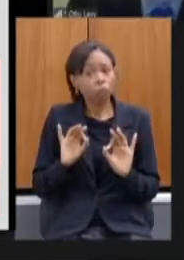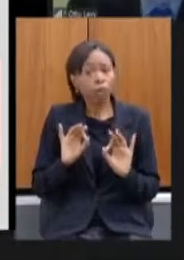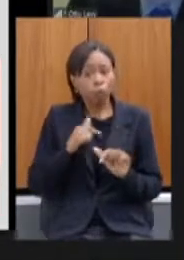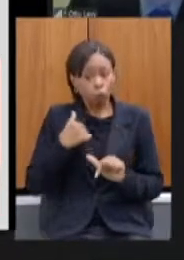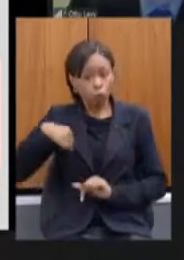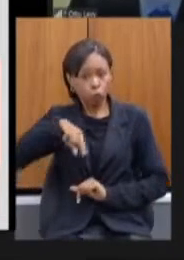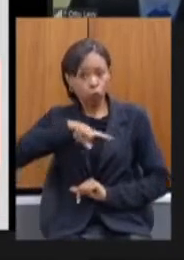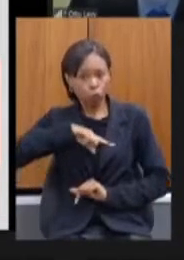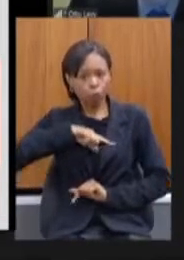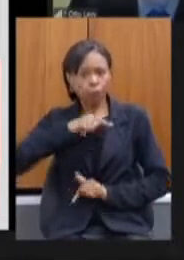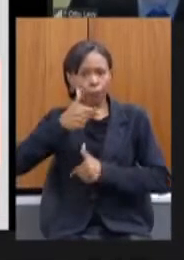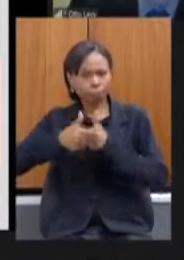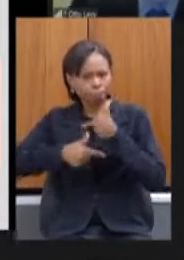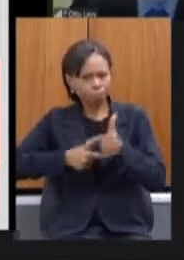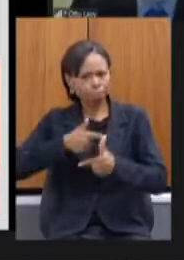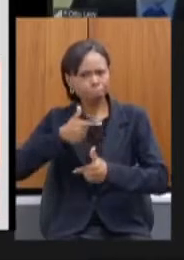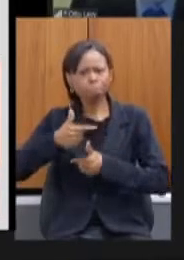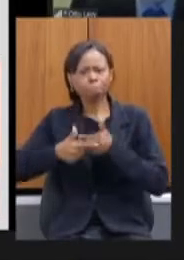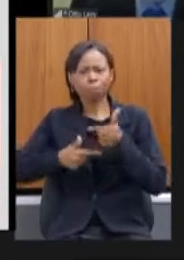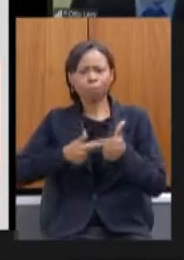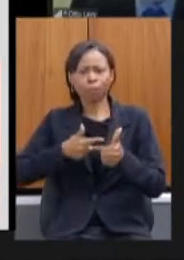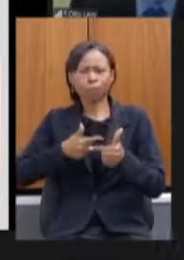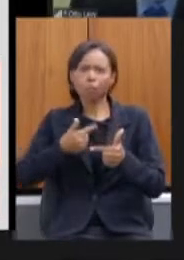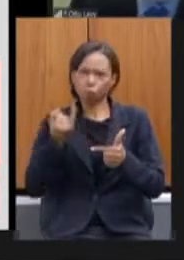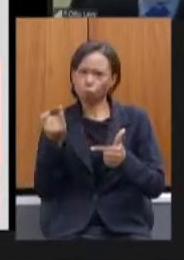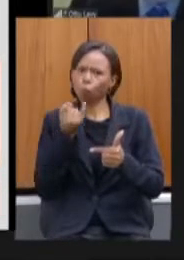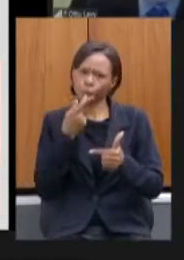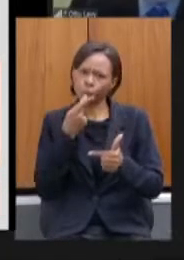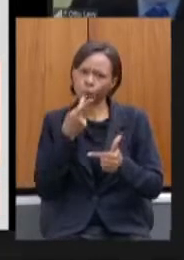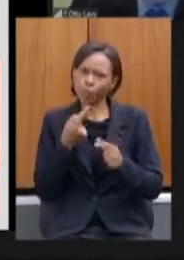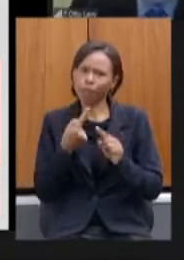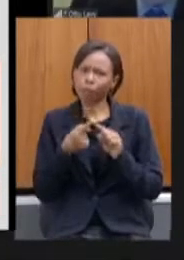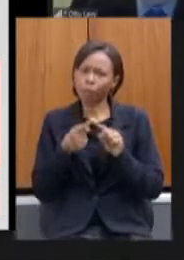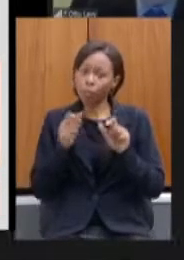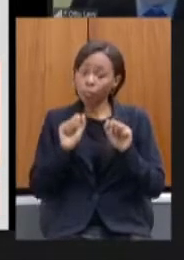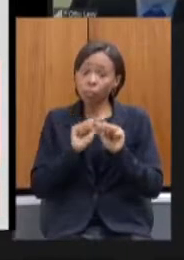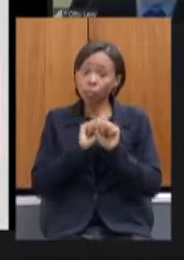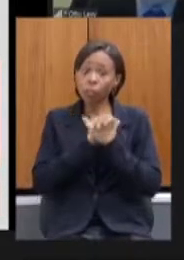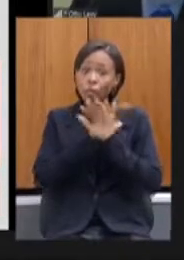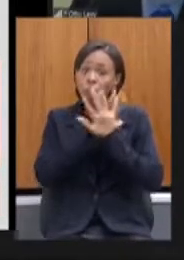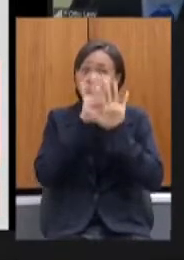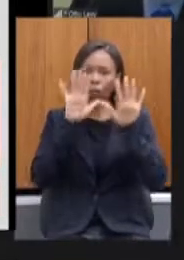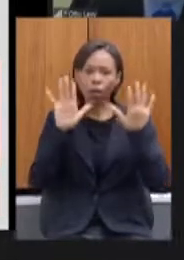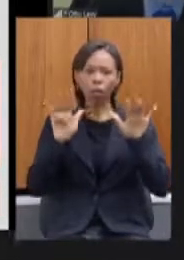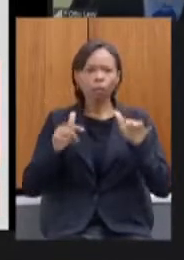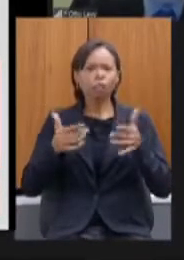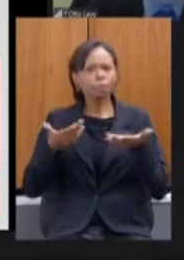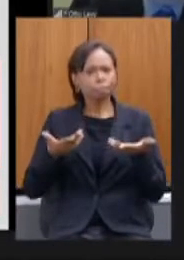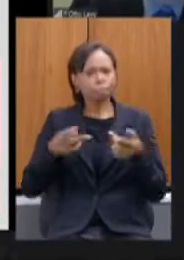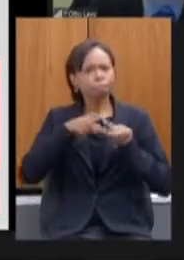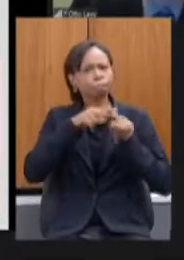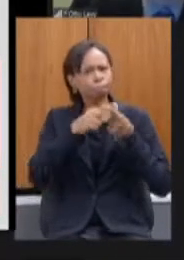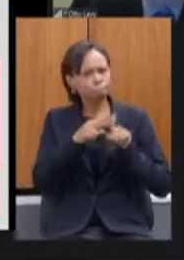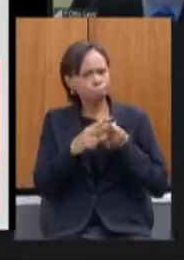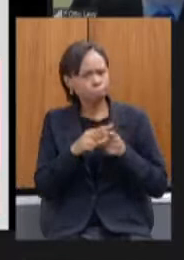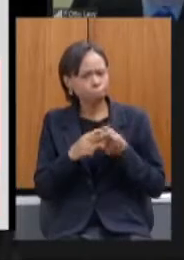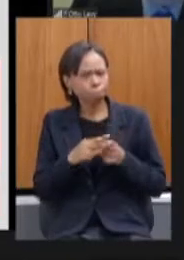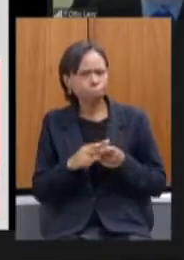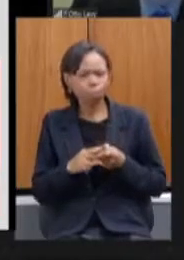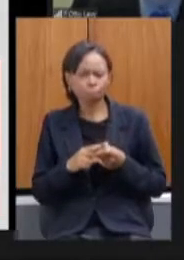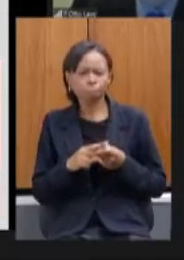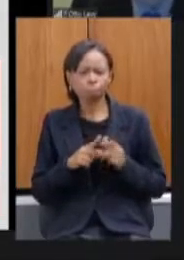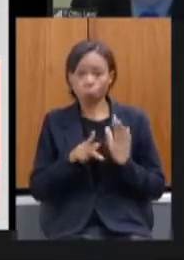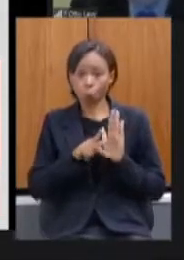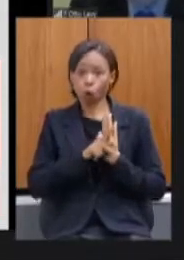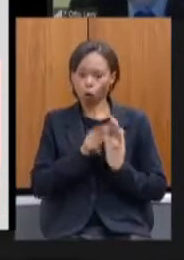aquisições porque transparência correção faz parte da característica desse governo